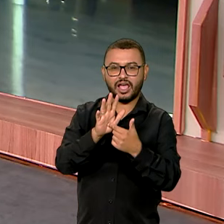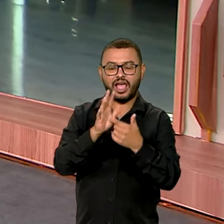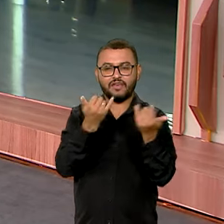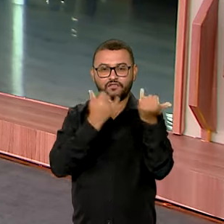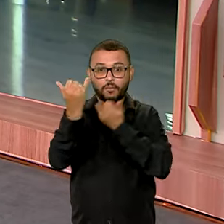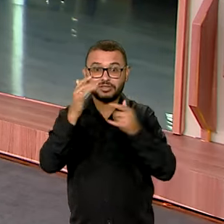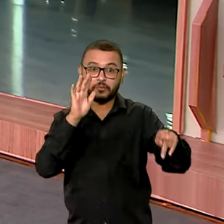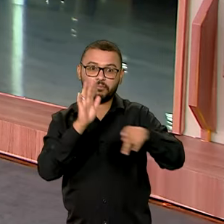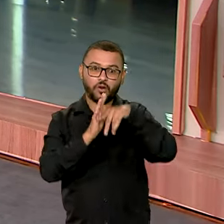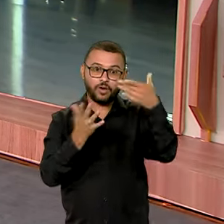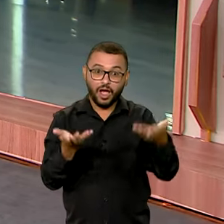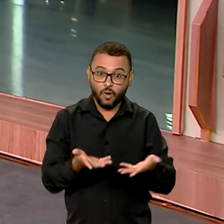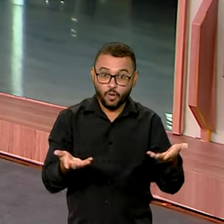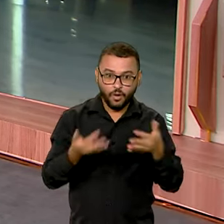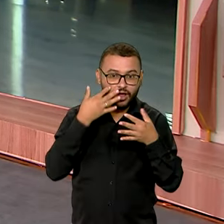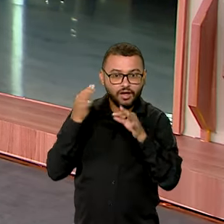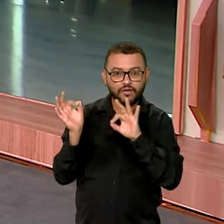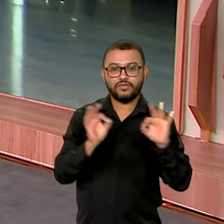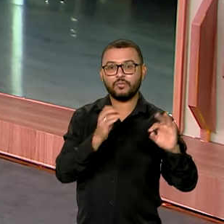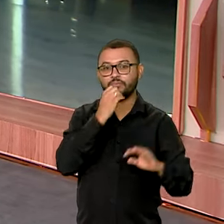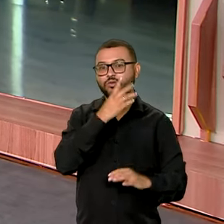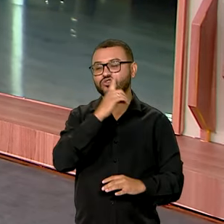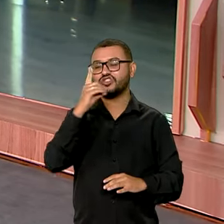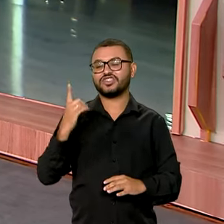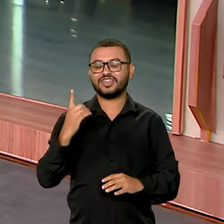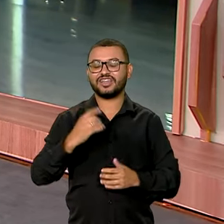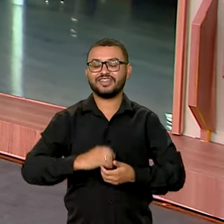as informações para a gente. Bom dia, Jéssica.